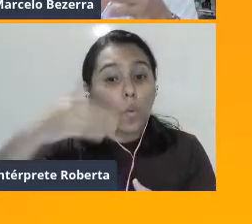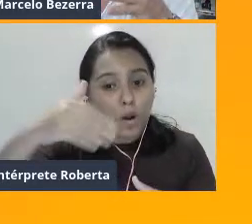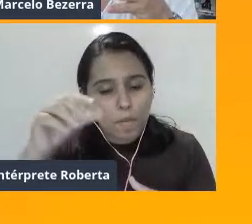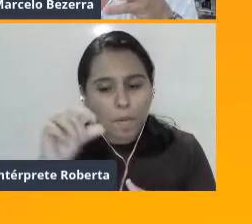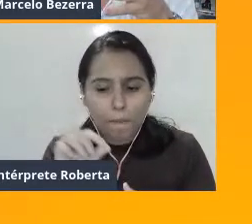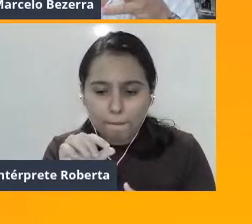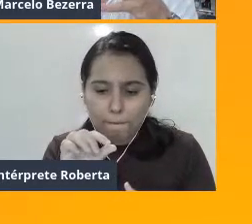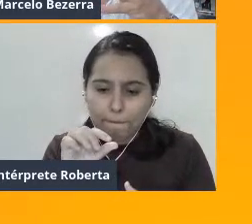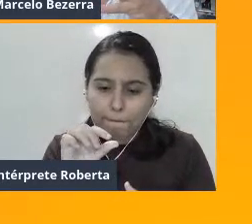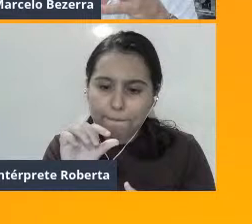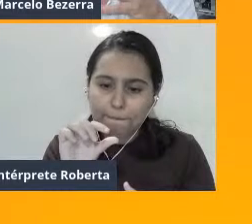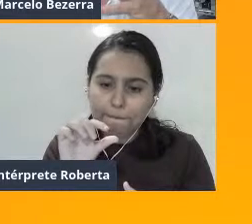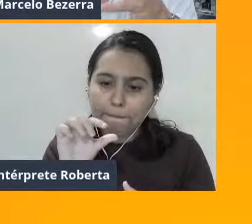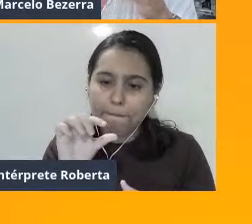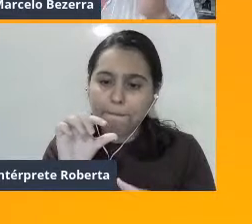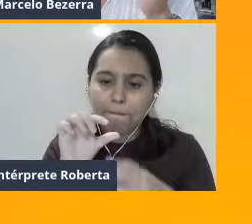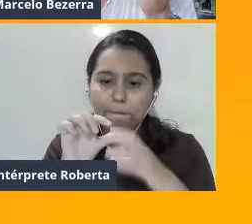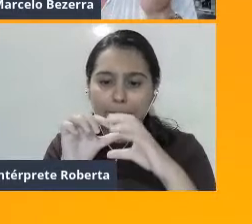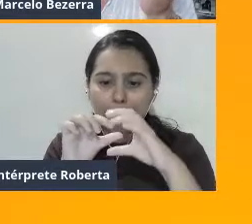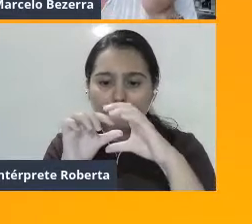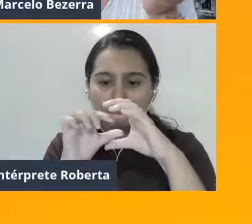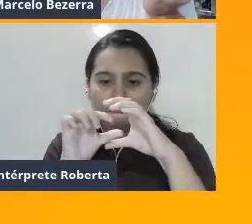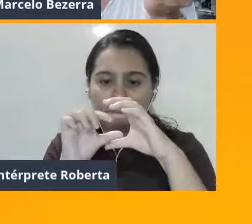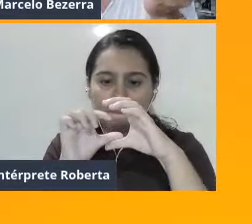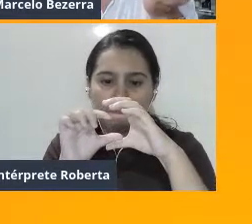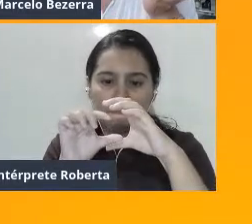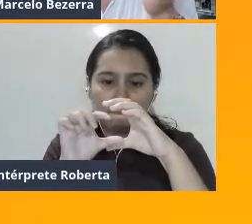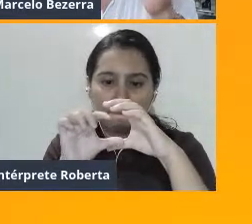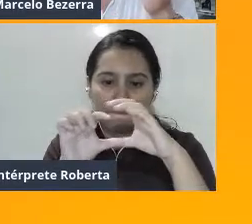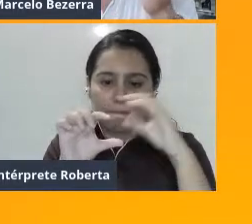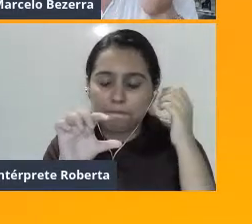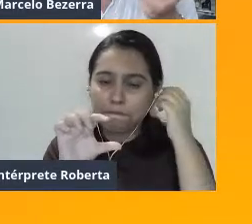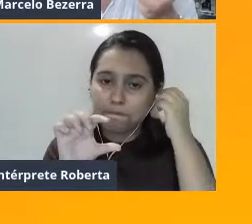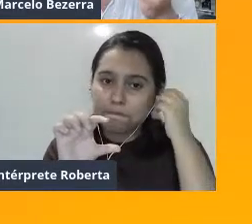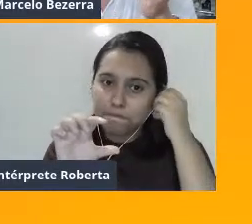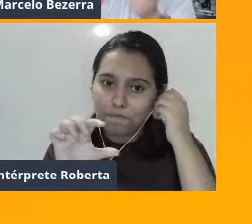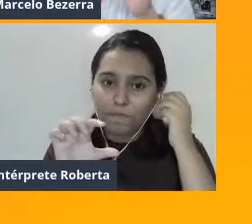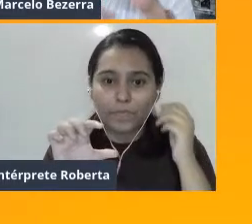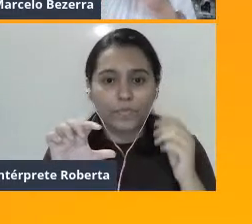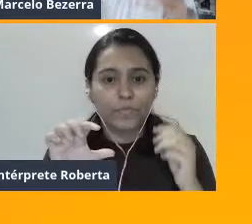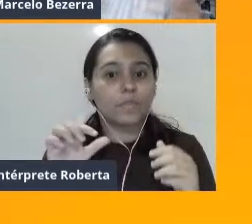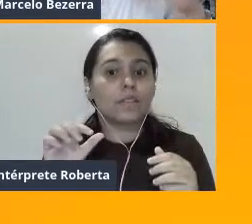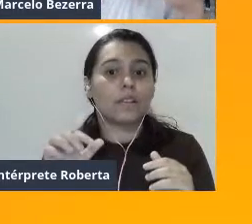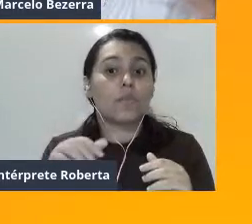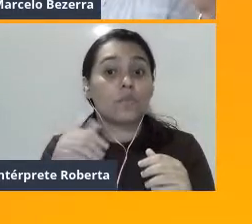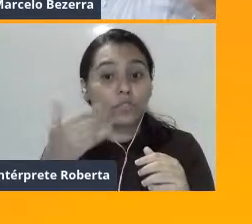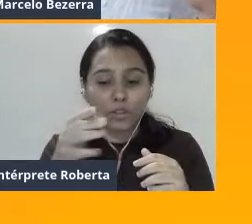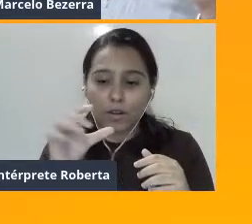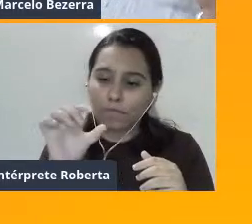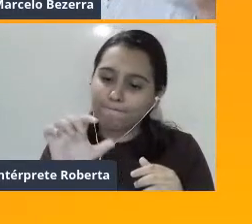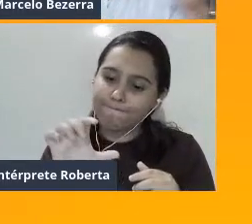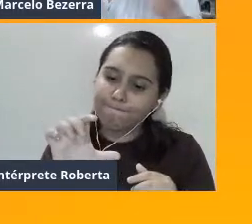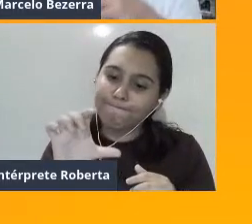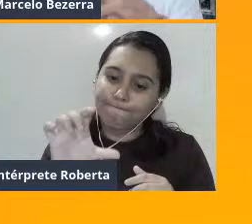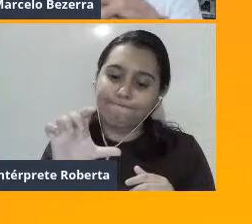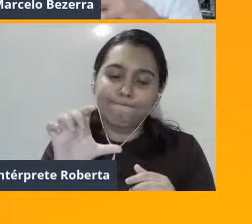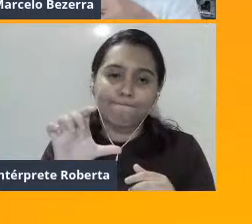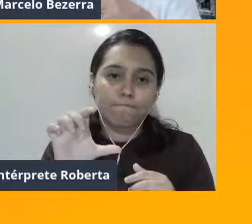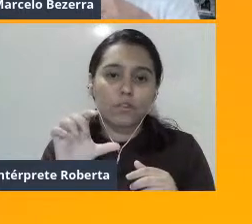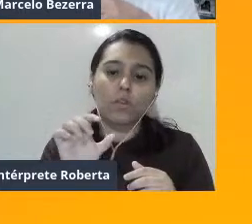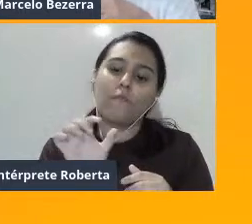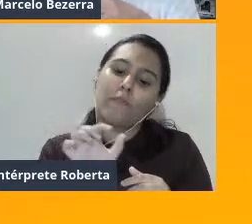dentro do folículo ovariano e chega uma hora que o folículo ovariano fica grande e eles crescem em